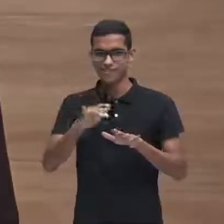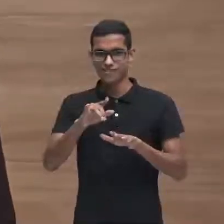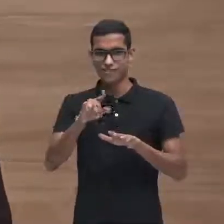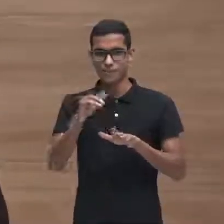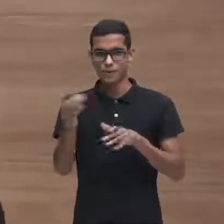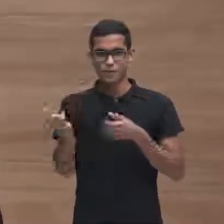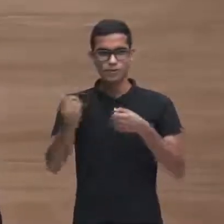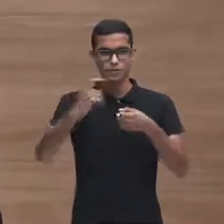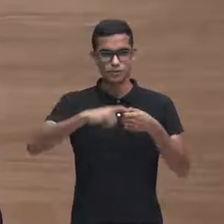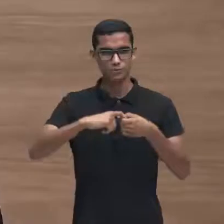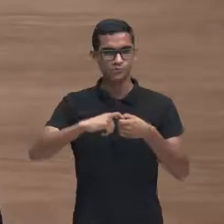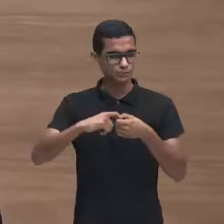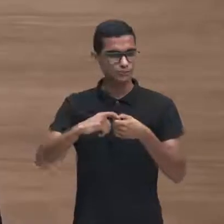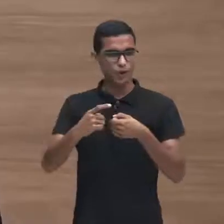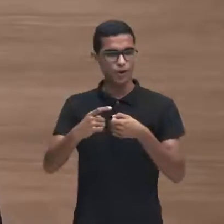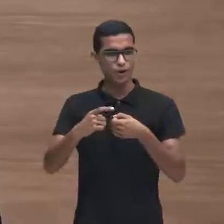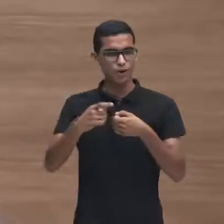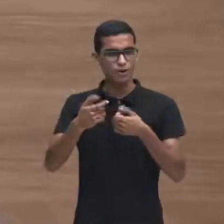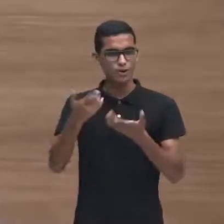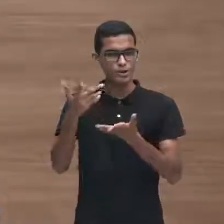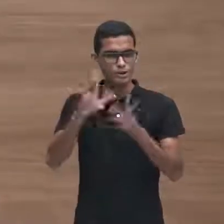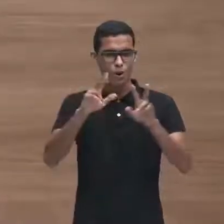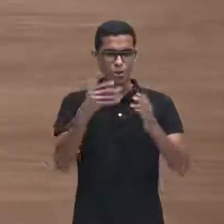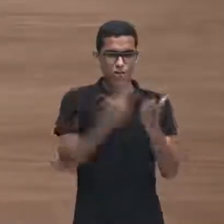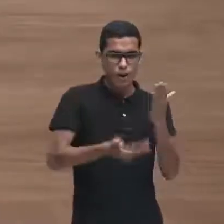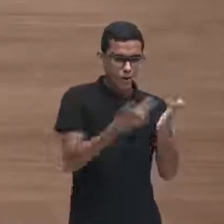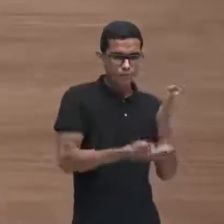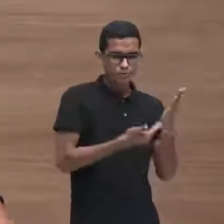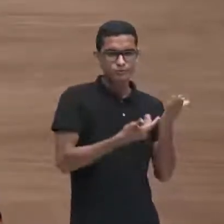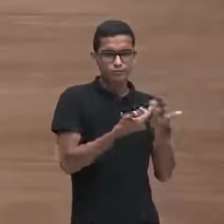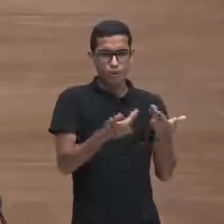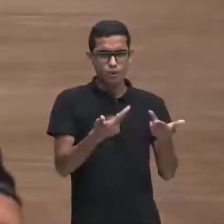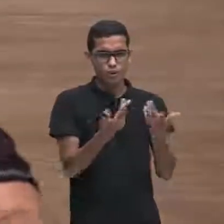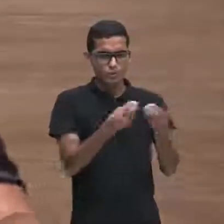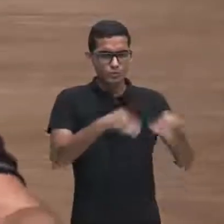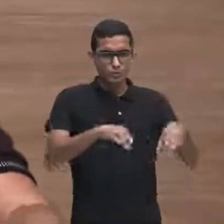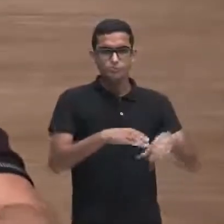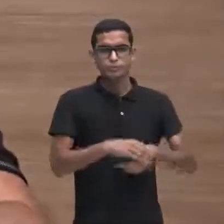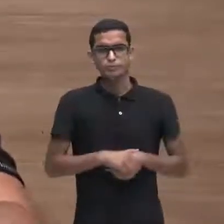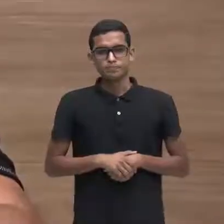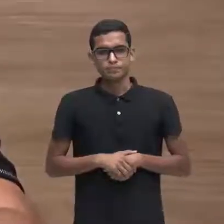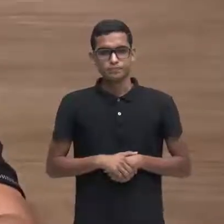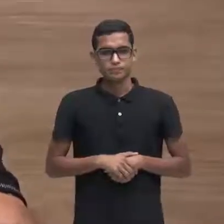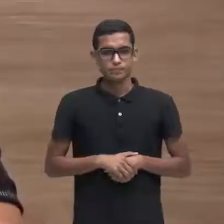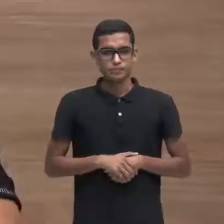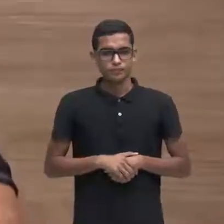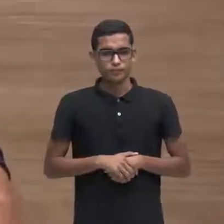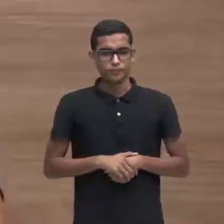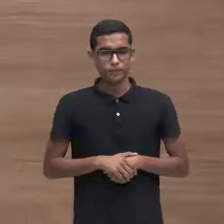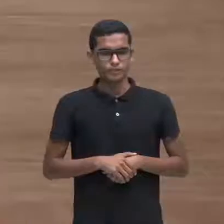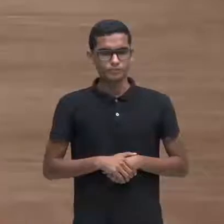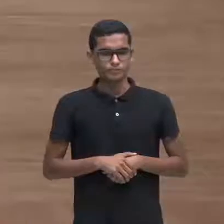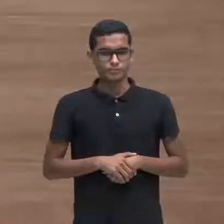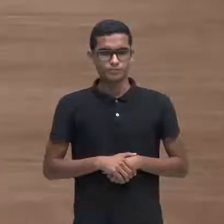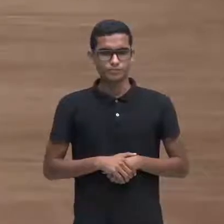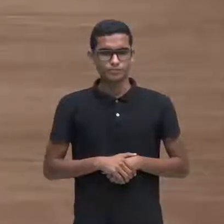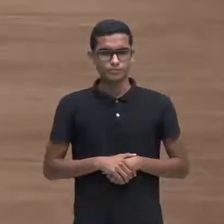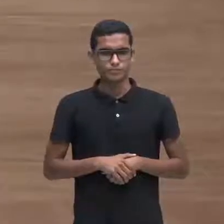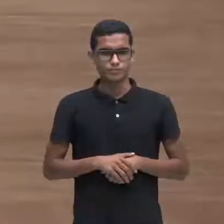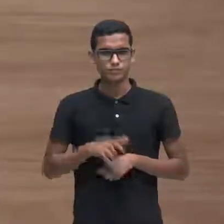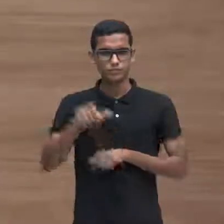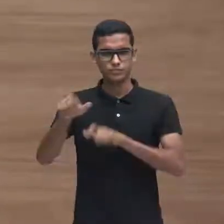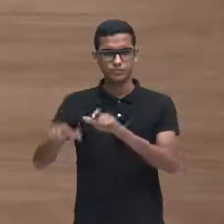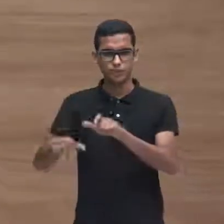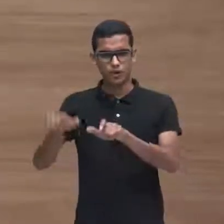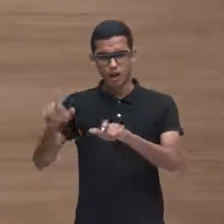retornar a questão das perdas né? mas concluir que essas pessoas que estão ali na condição de